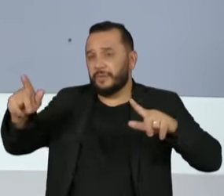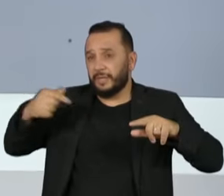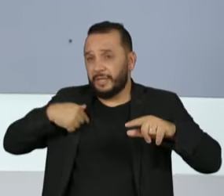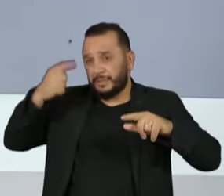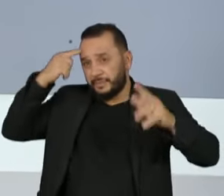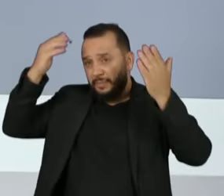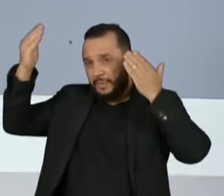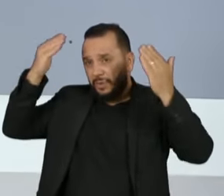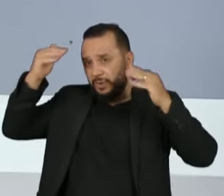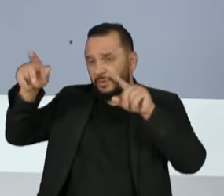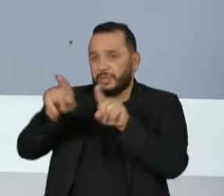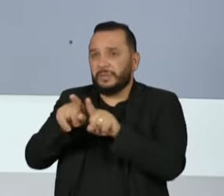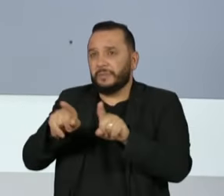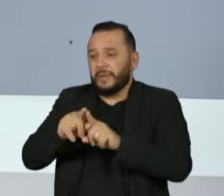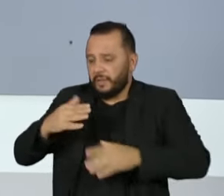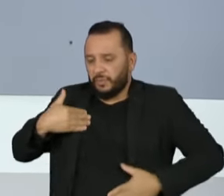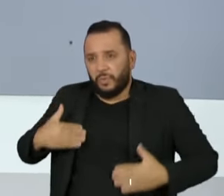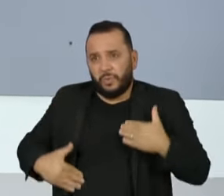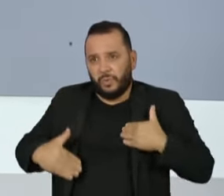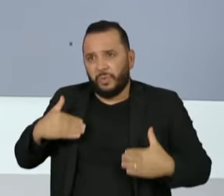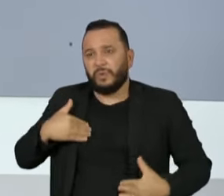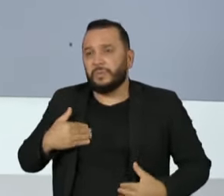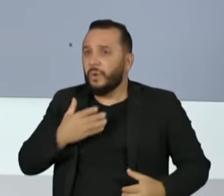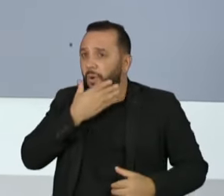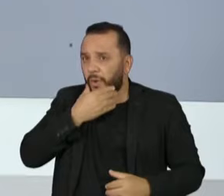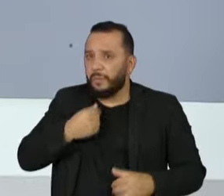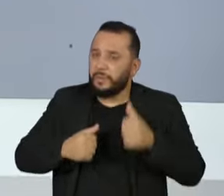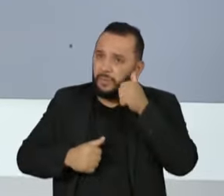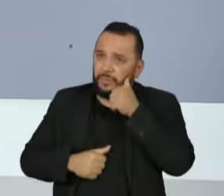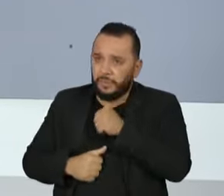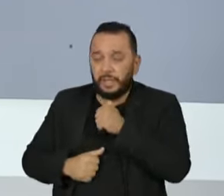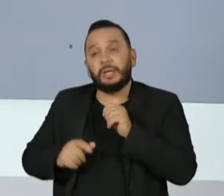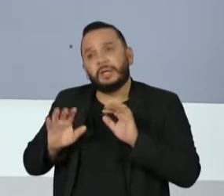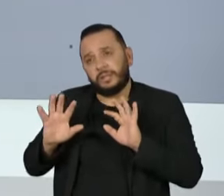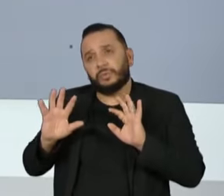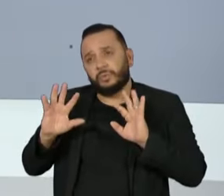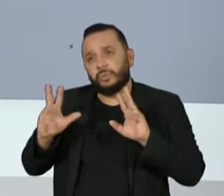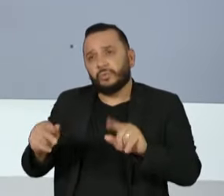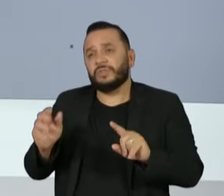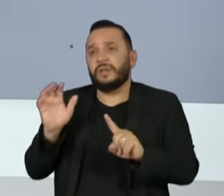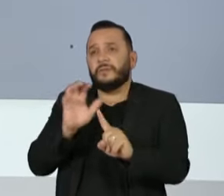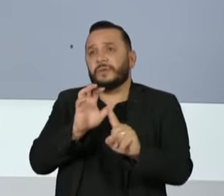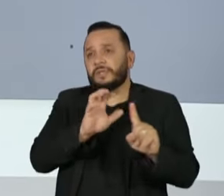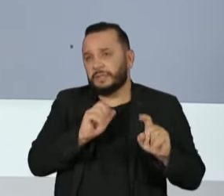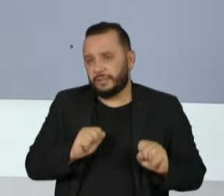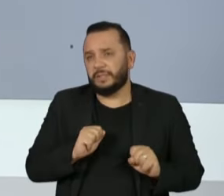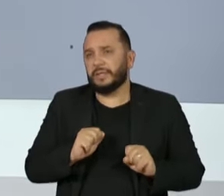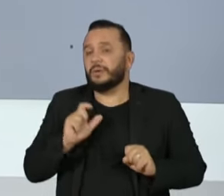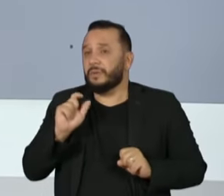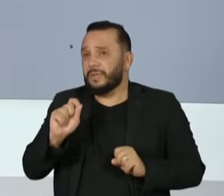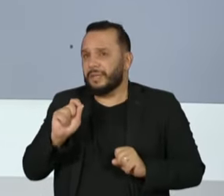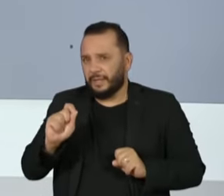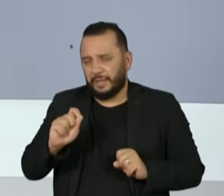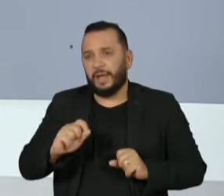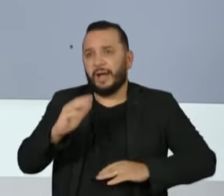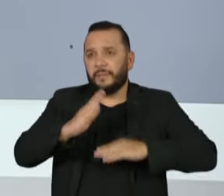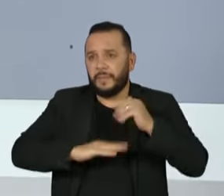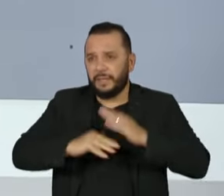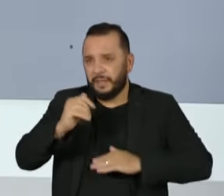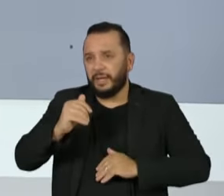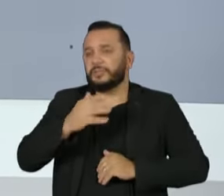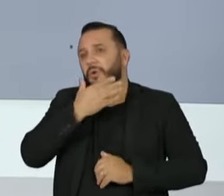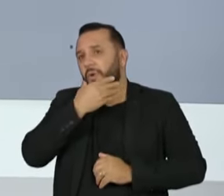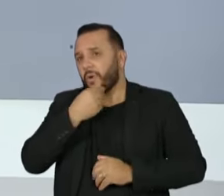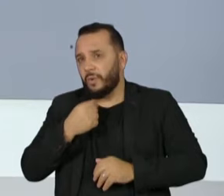inclusive, interferem nas escolhas profissionais e, talvez, nas habilidades das mulheres e dos homens.